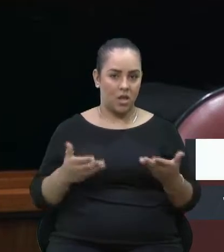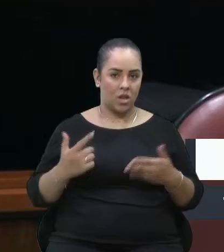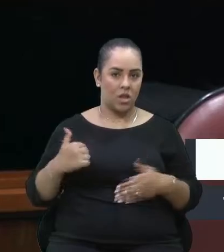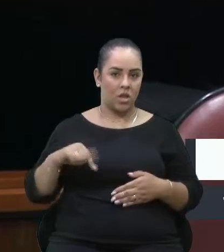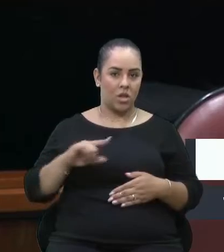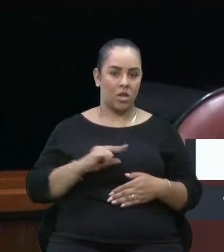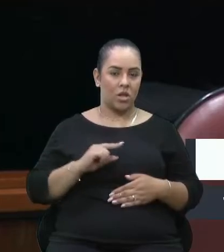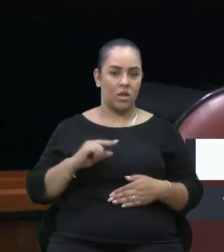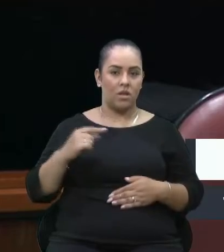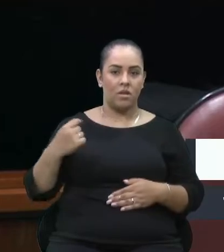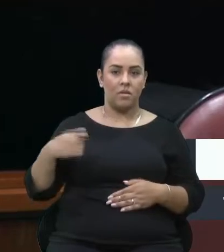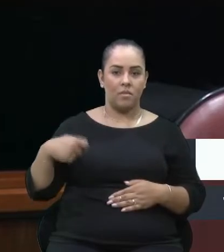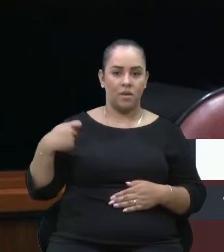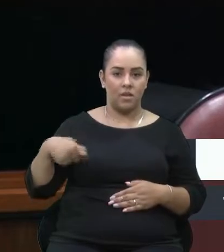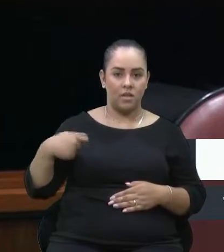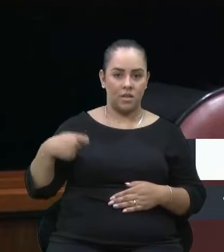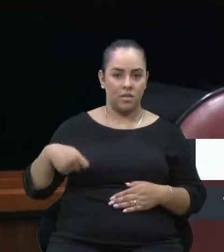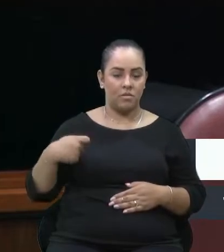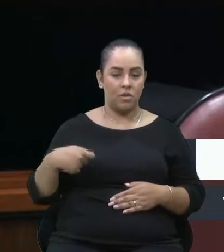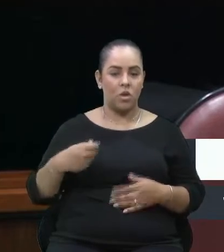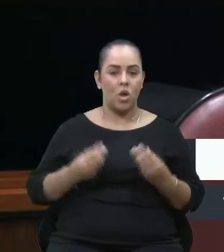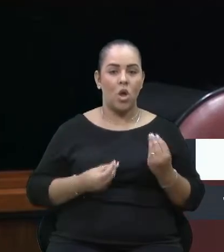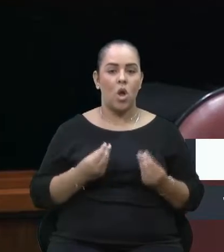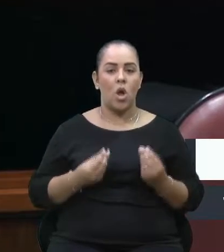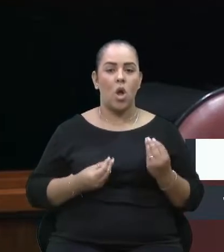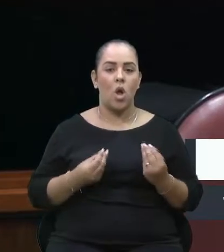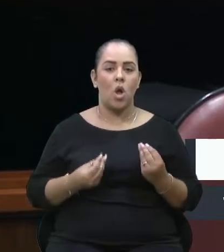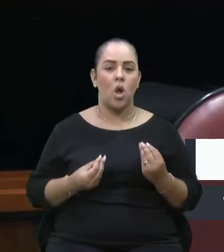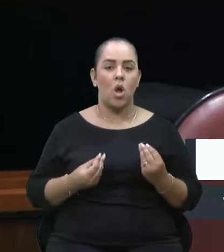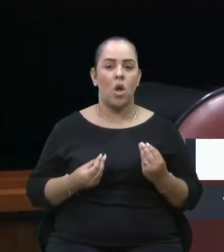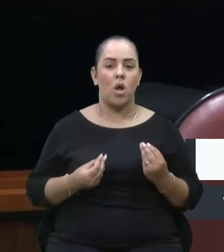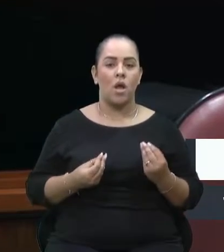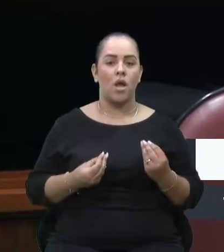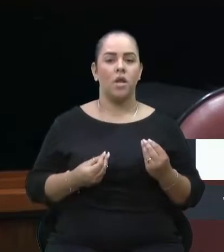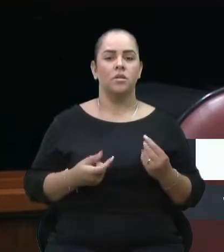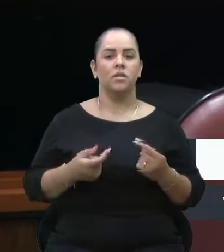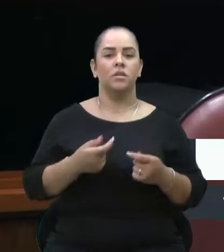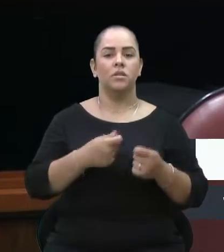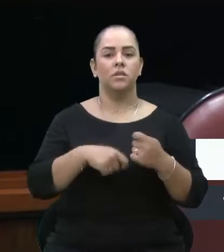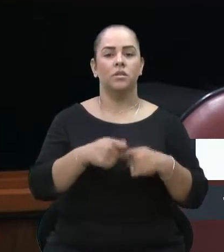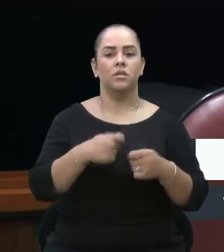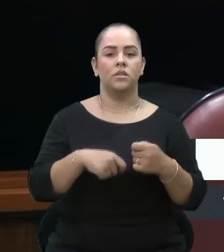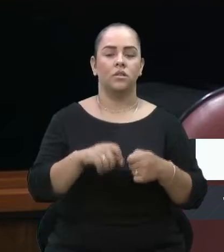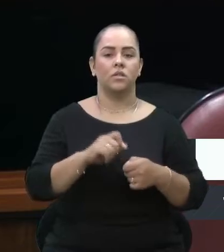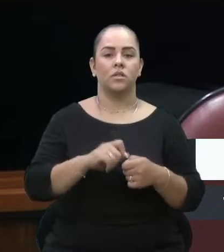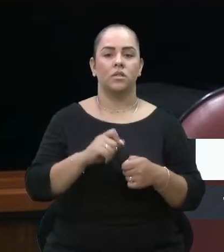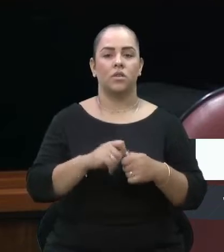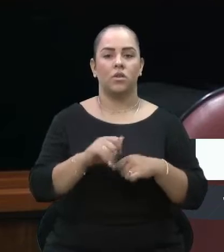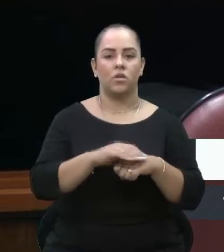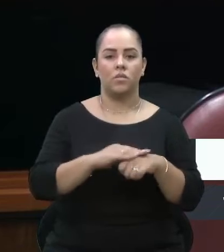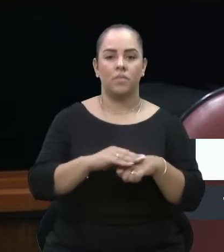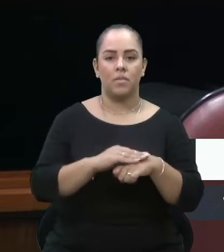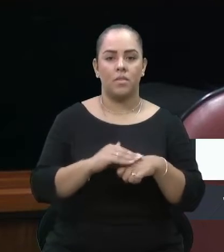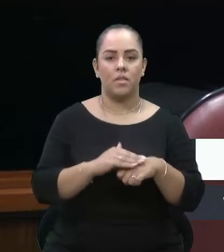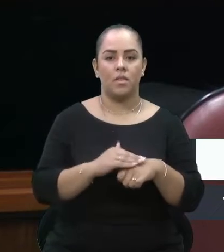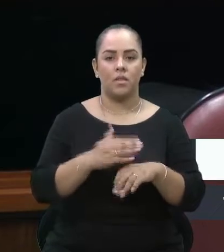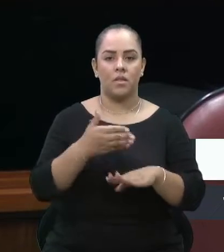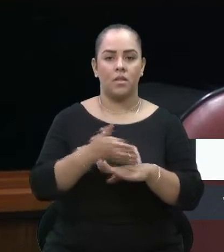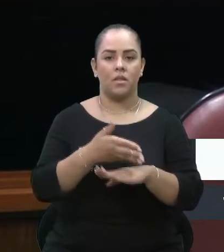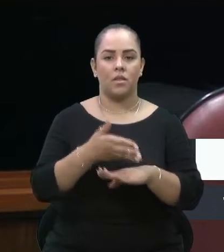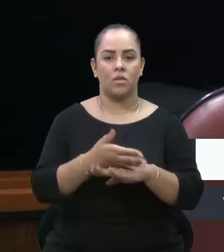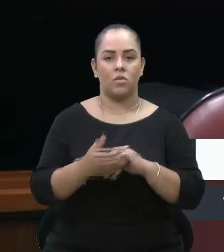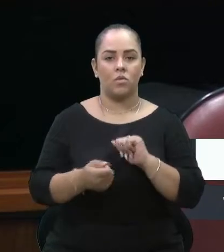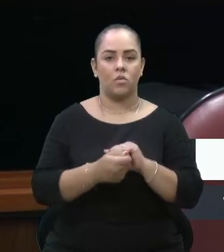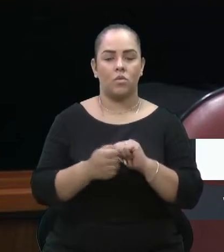precisa... De que forma que a administração está fazendo, conversando, participando, juntamente com os outros